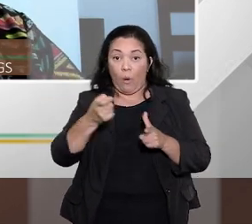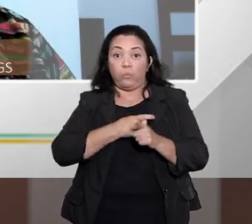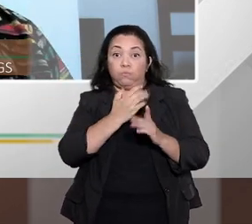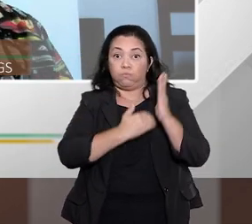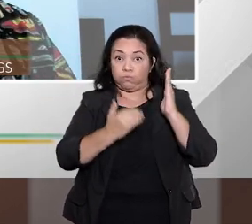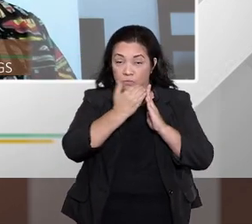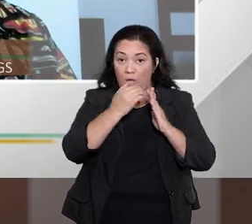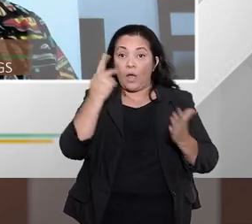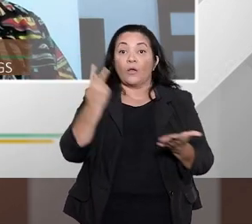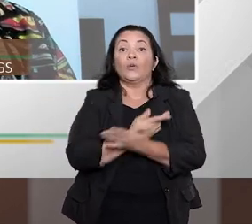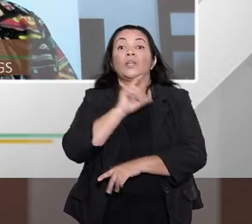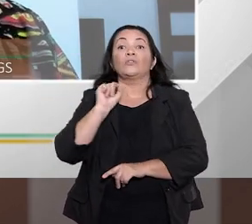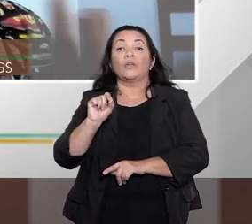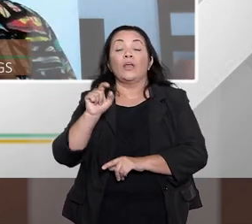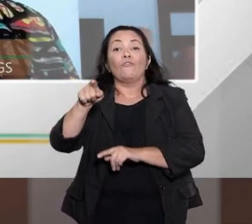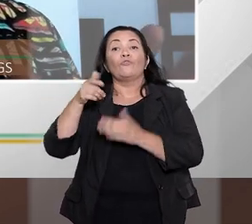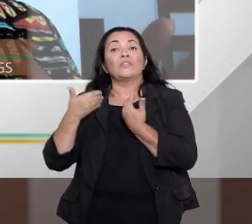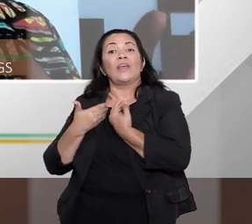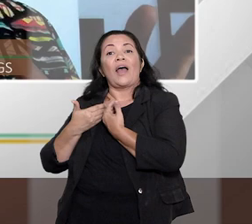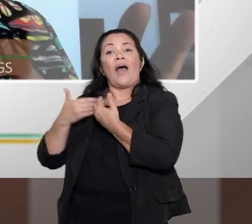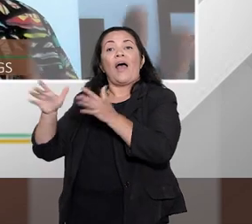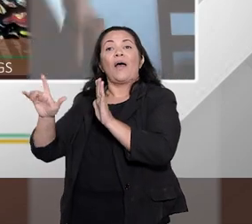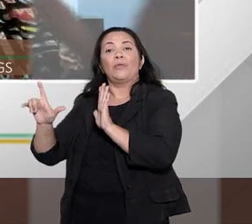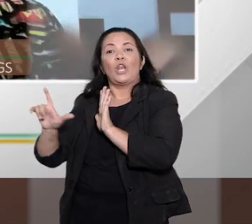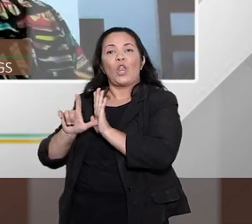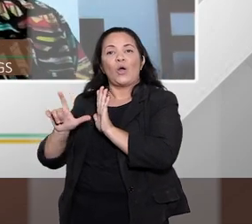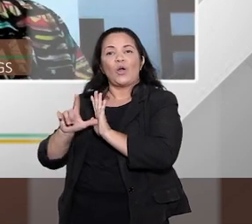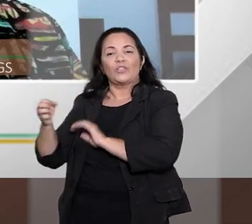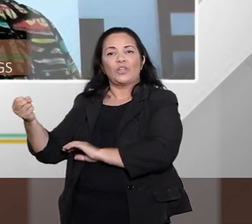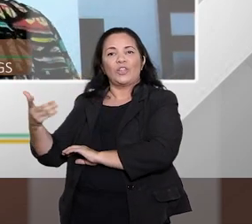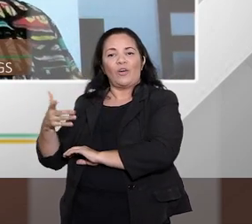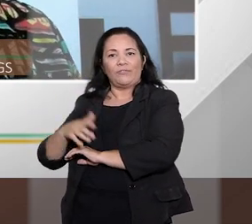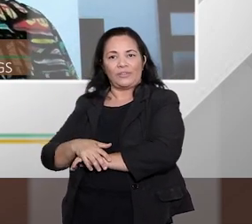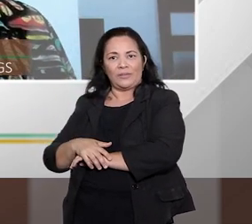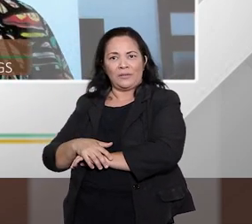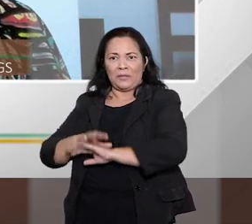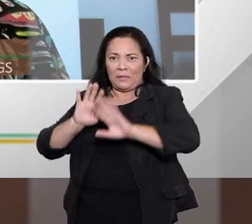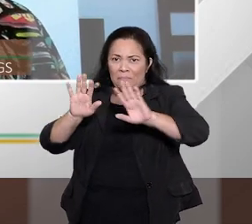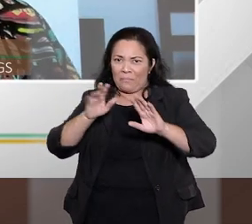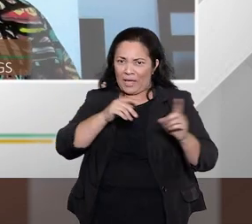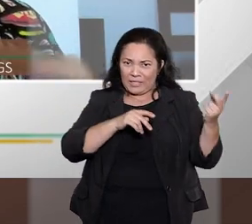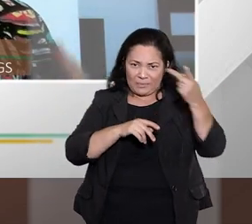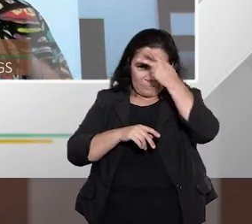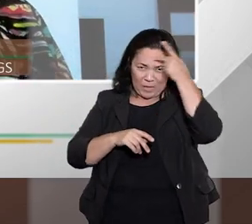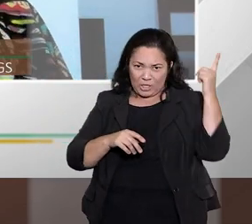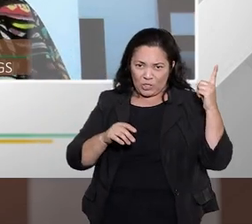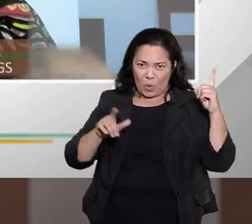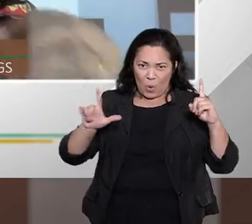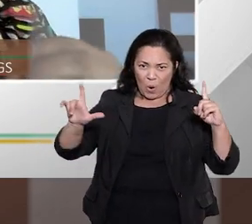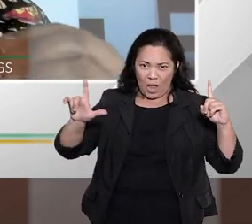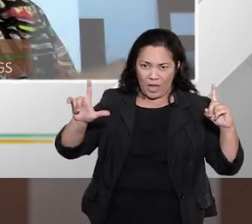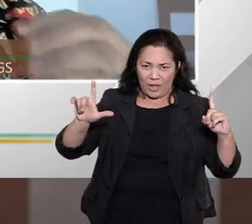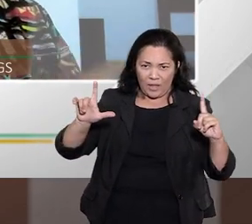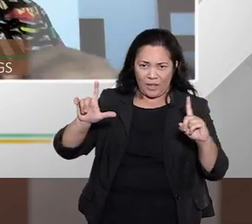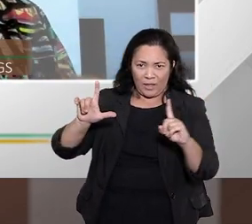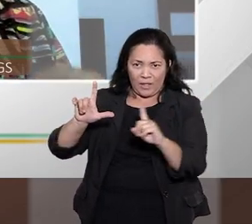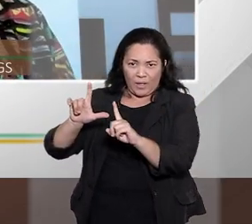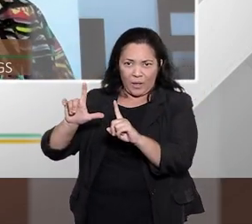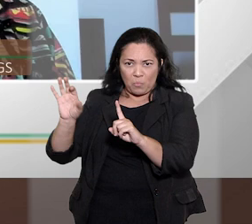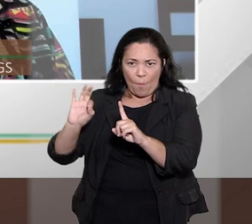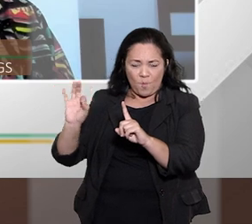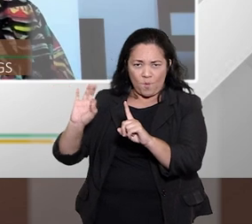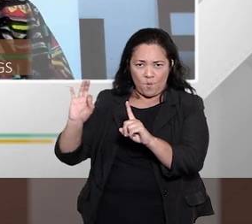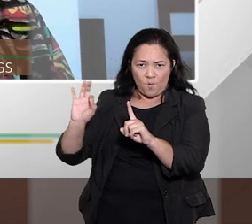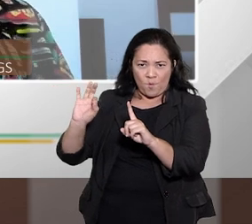abre a sua loja para vender, ninguém entra, não funciona, a roda da economia não roda. Por quê? Porque não é um problema